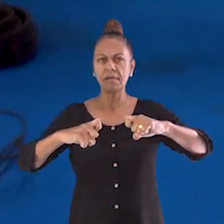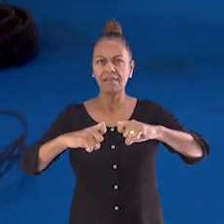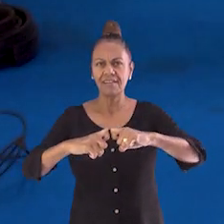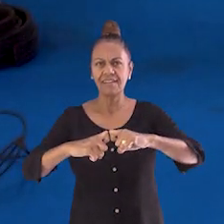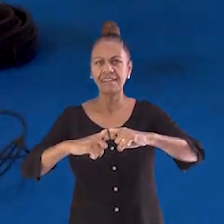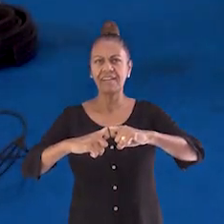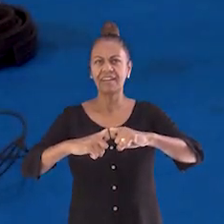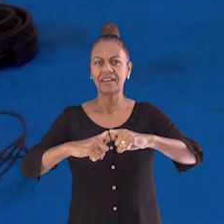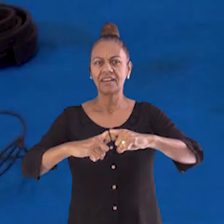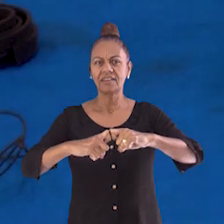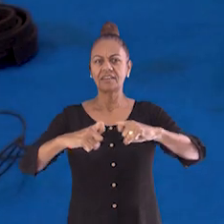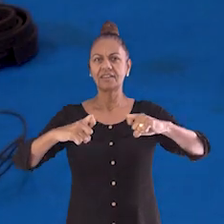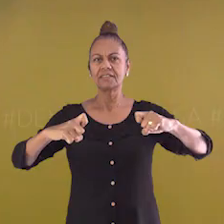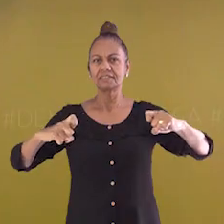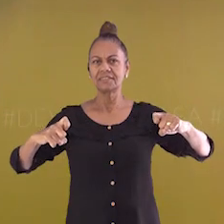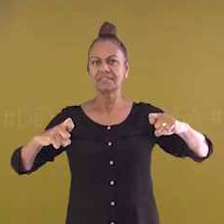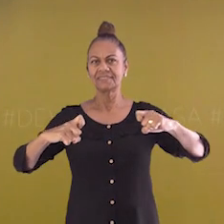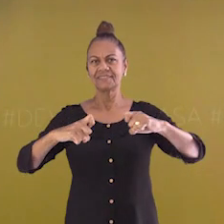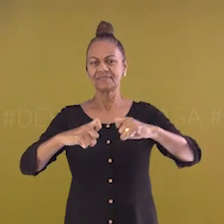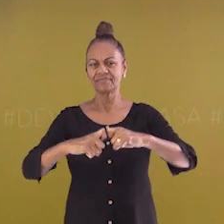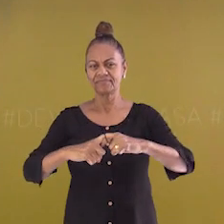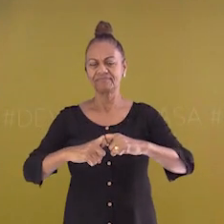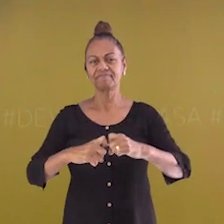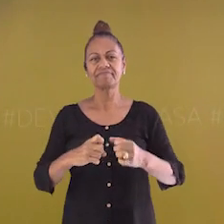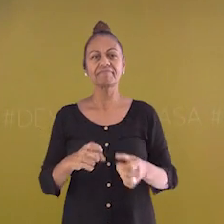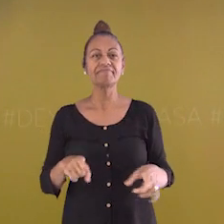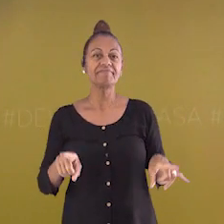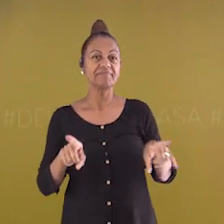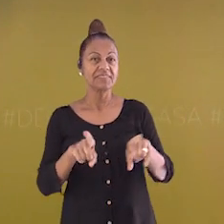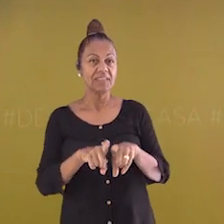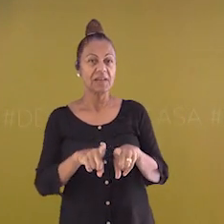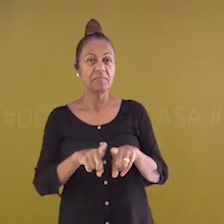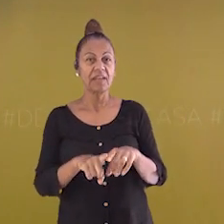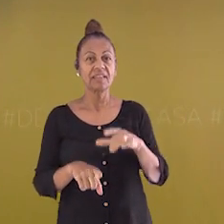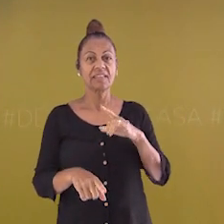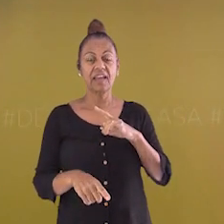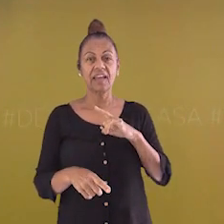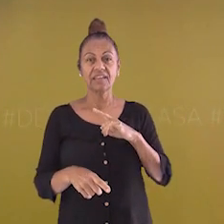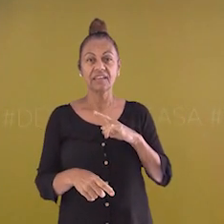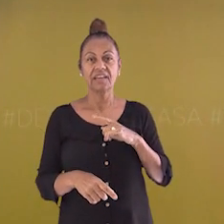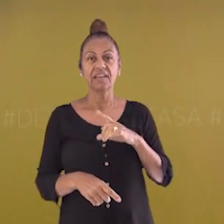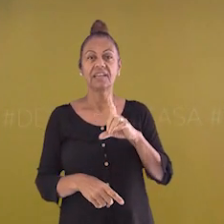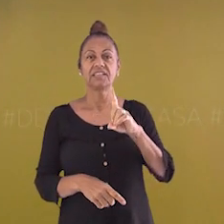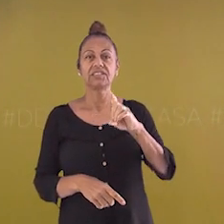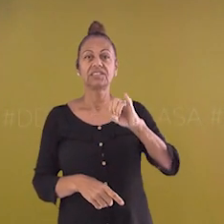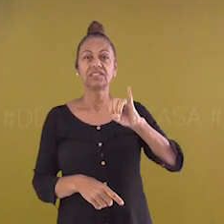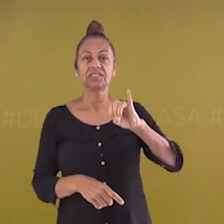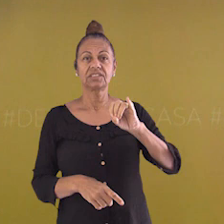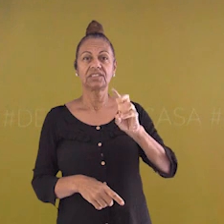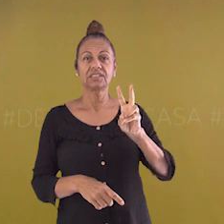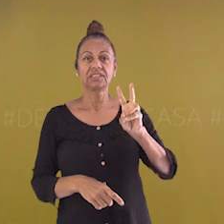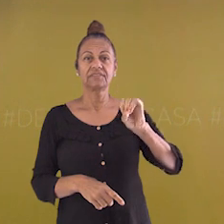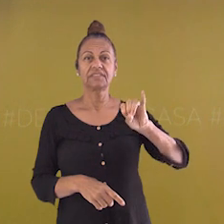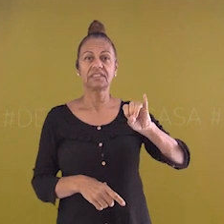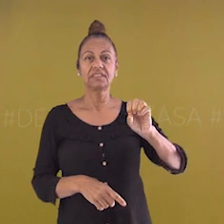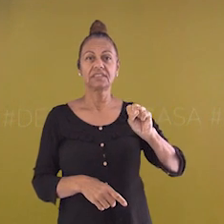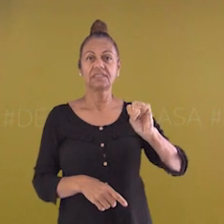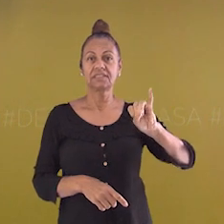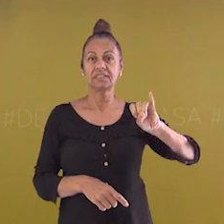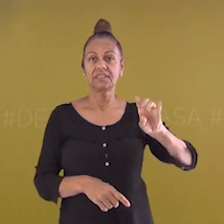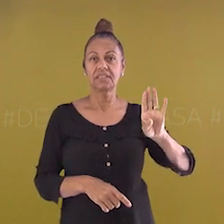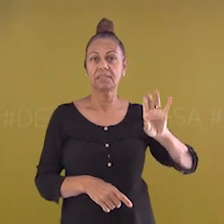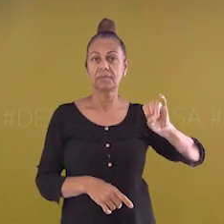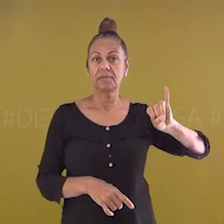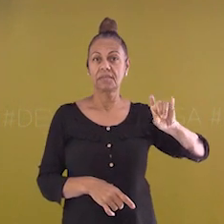inicial assim que eu solto. Existe também a divisibilidade, ou seja, toda